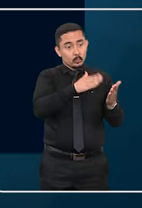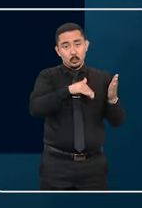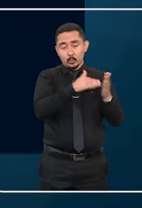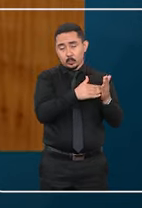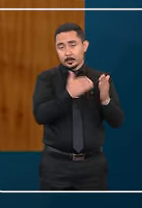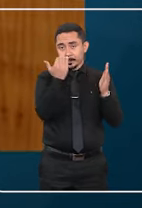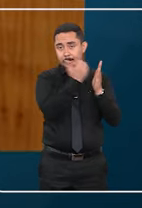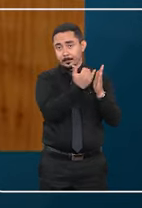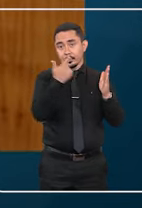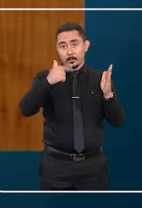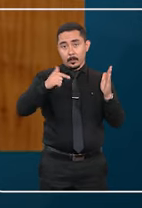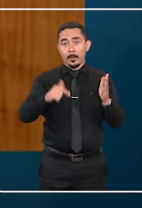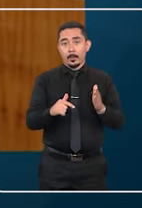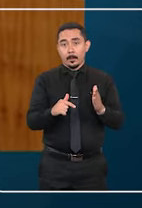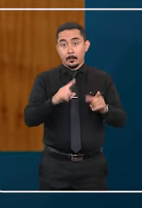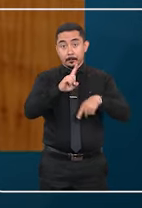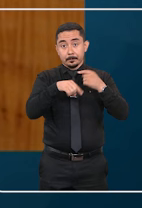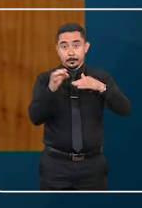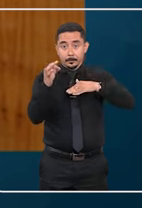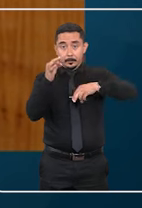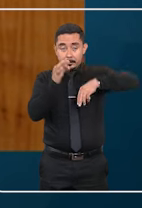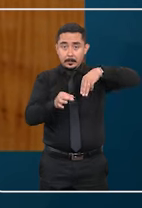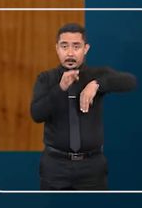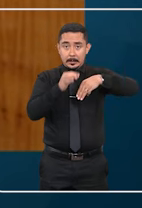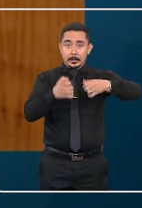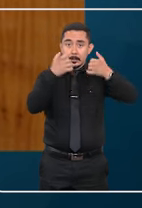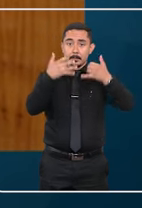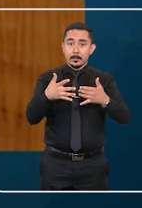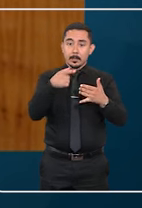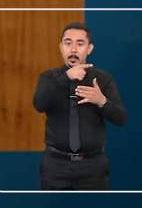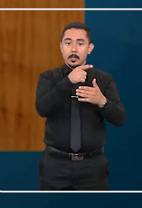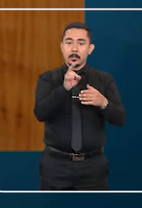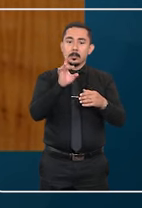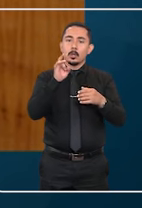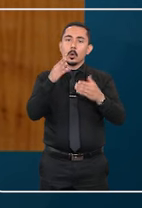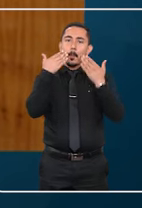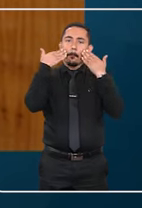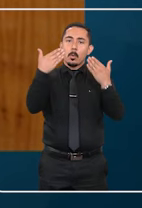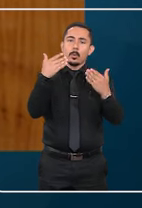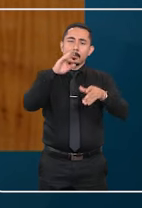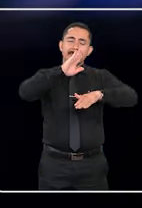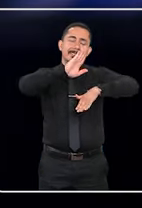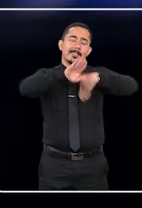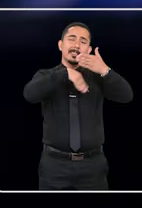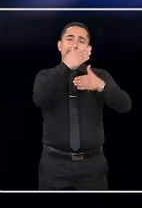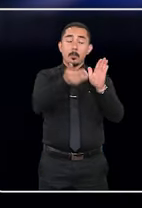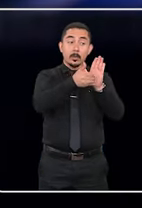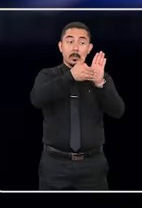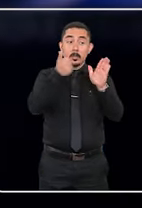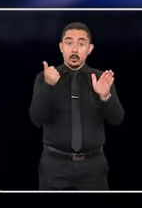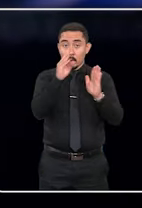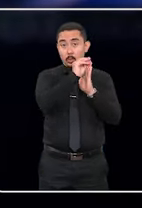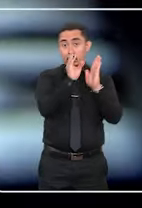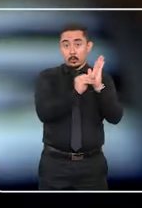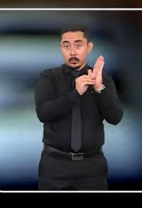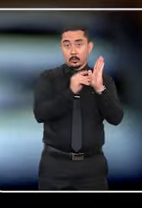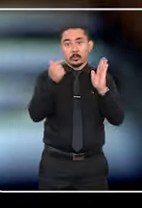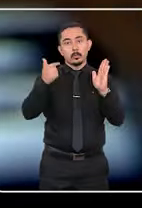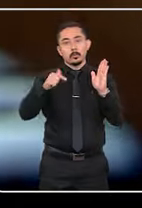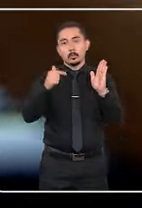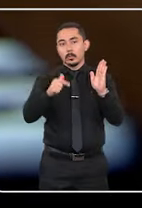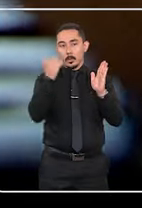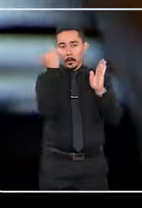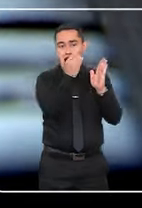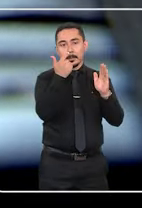cumprida. Segundo a ministra, uma vez que o endereço da página só foi apresentado após a remoção do conteúdo, não